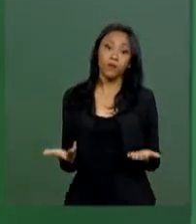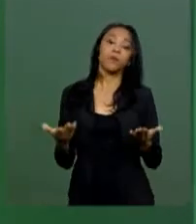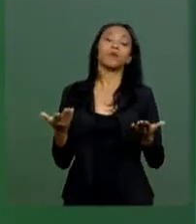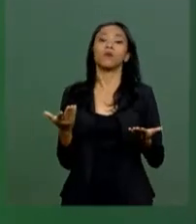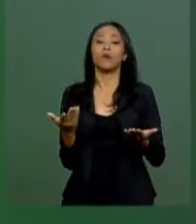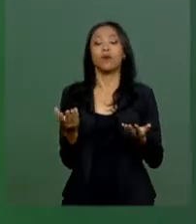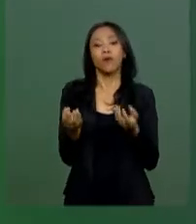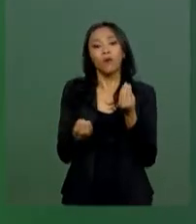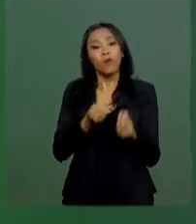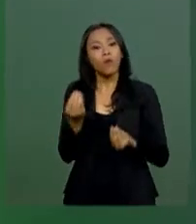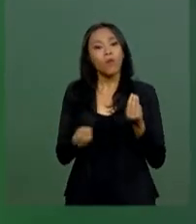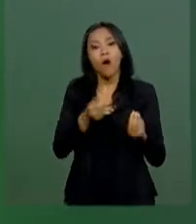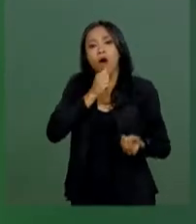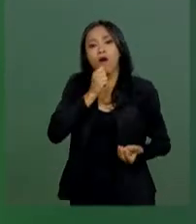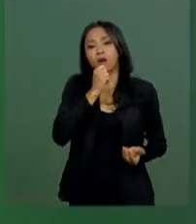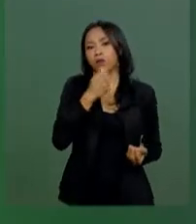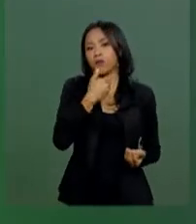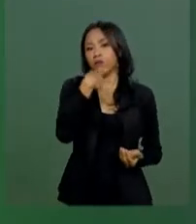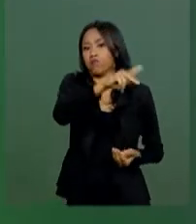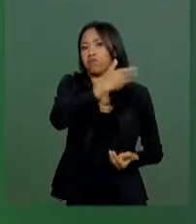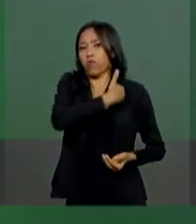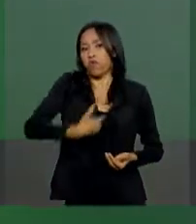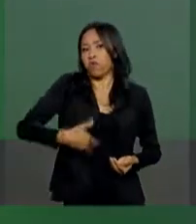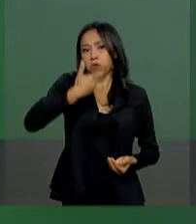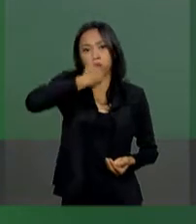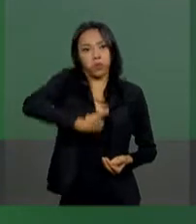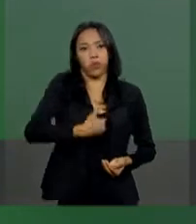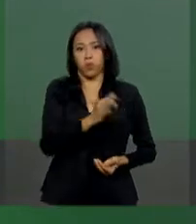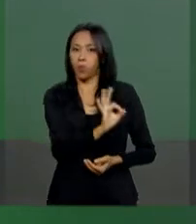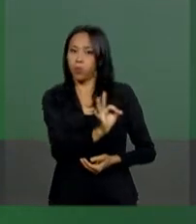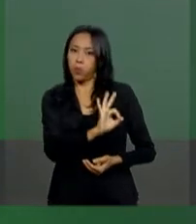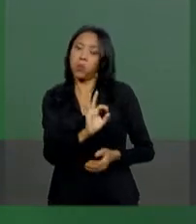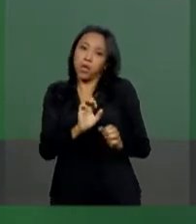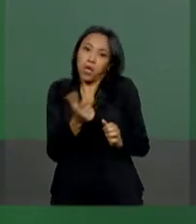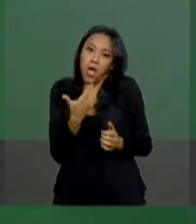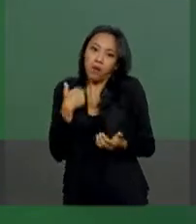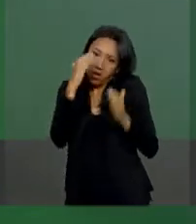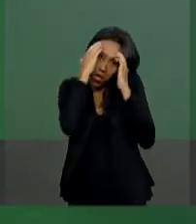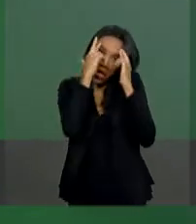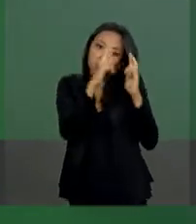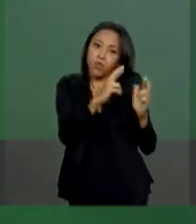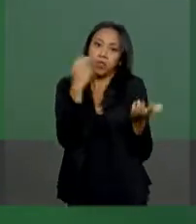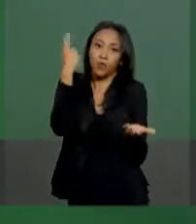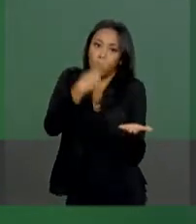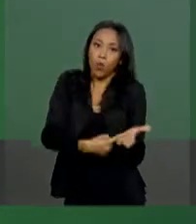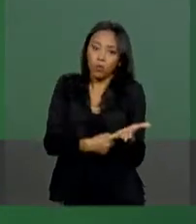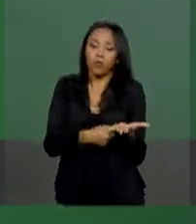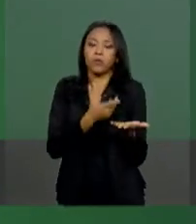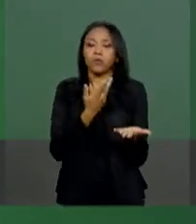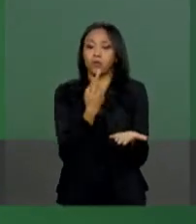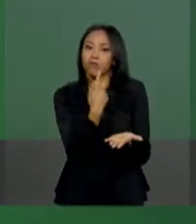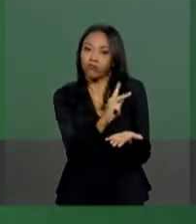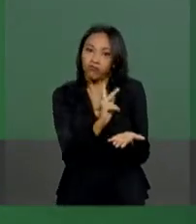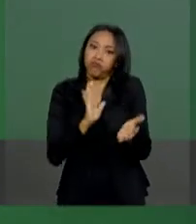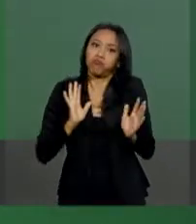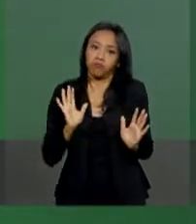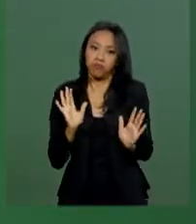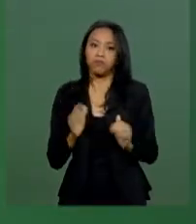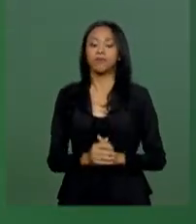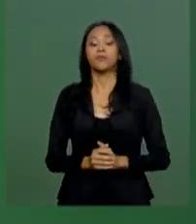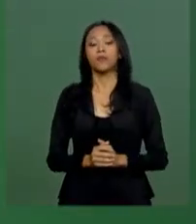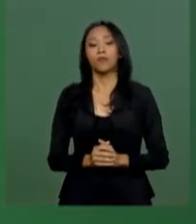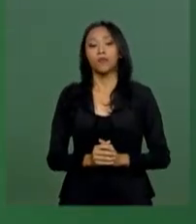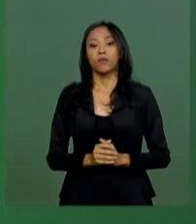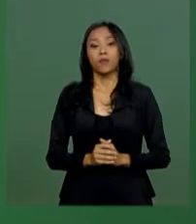não houve solicitação da governadora, logicamente, em respeito ao Pacto Federativo, o presidente se